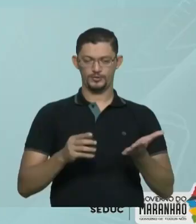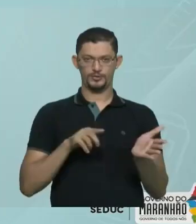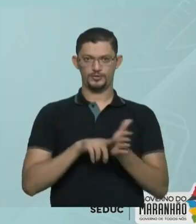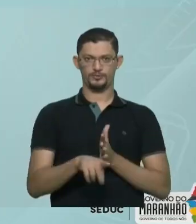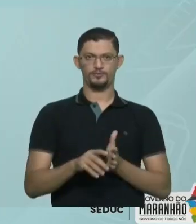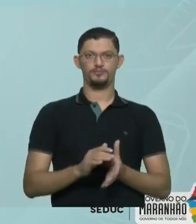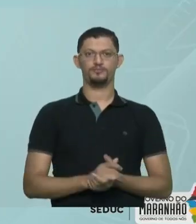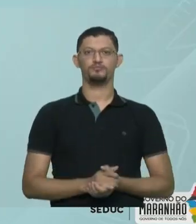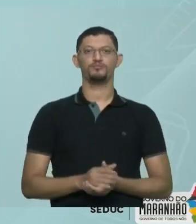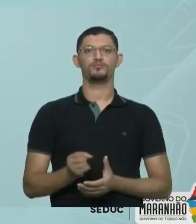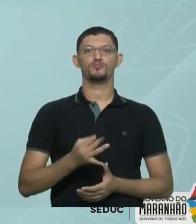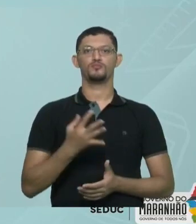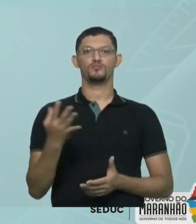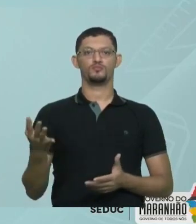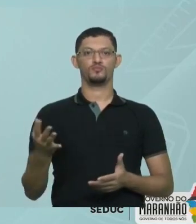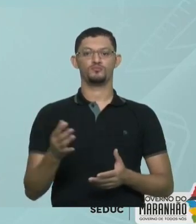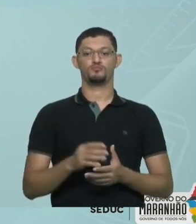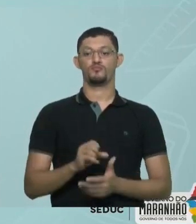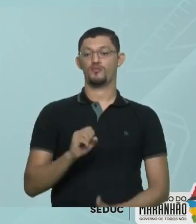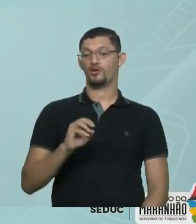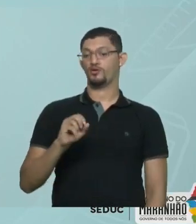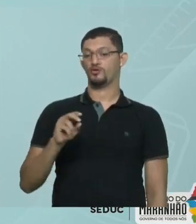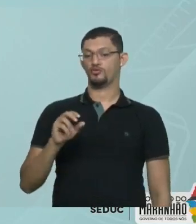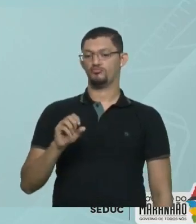Determinado Coeficiente de solubilidade